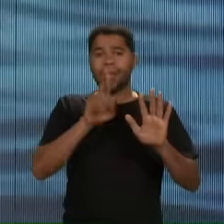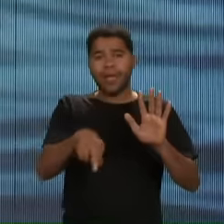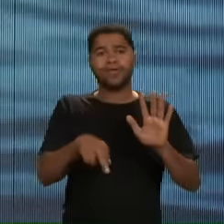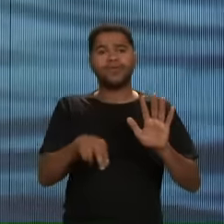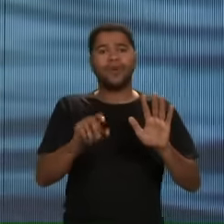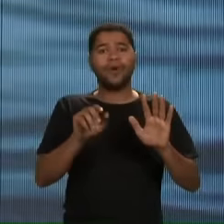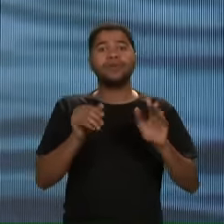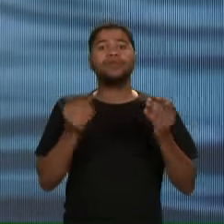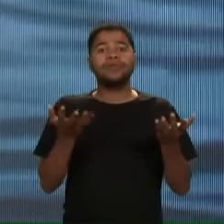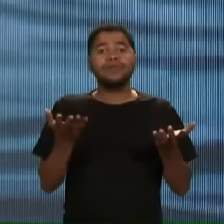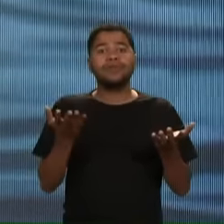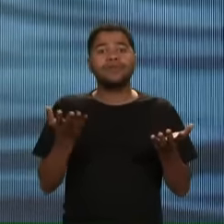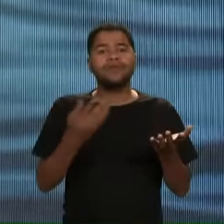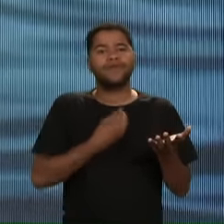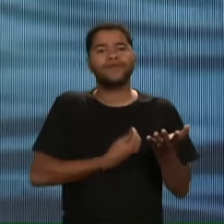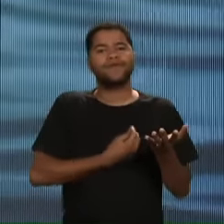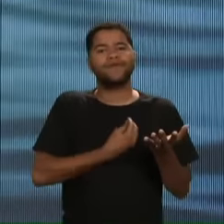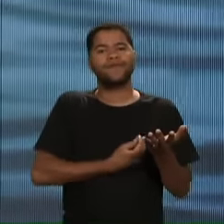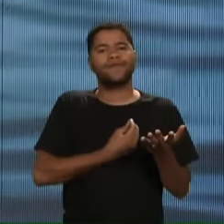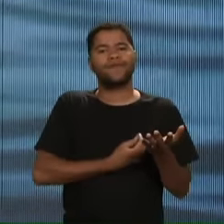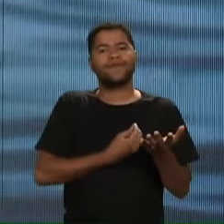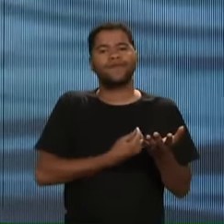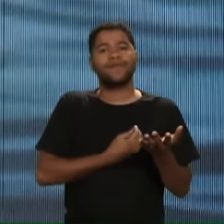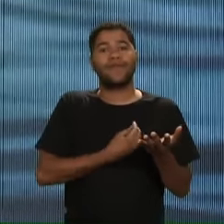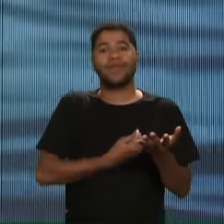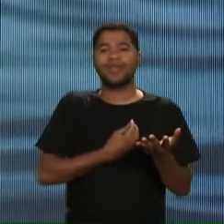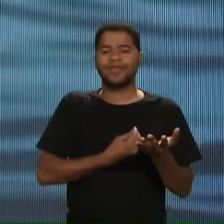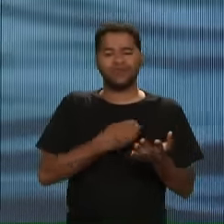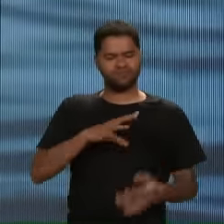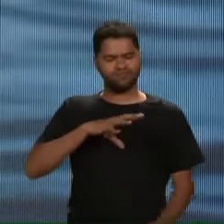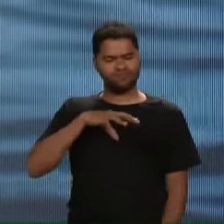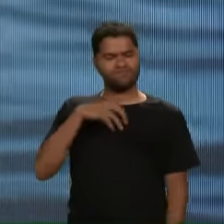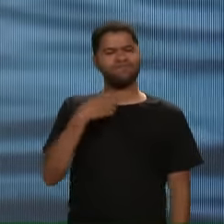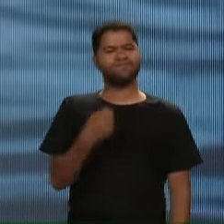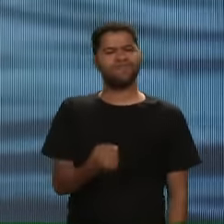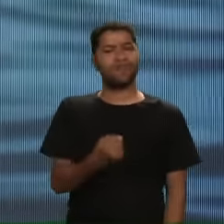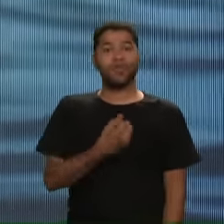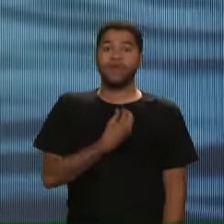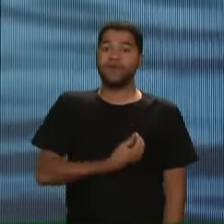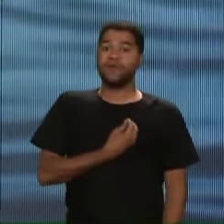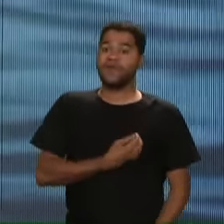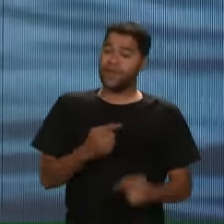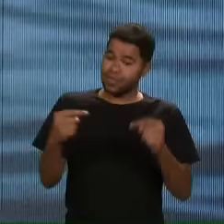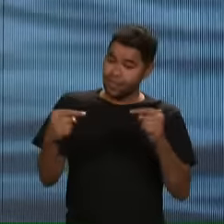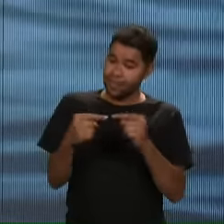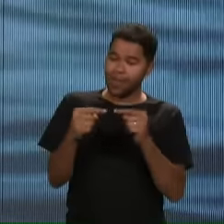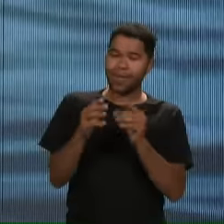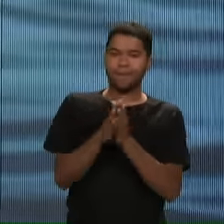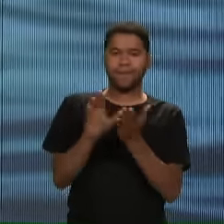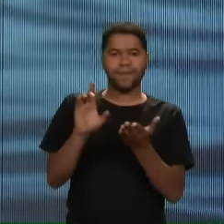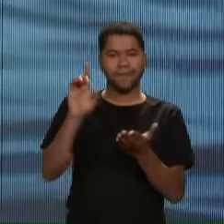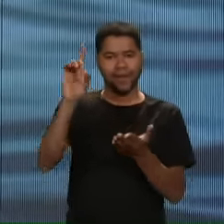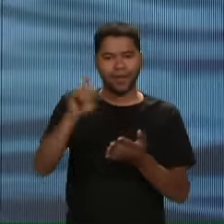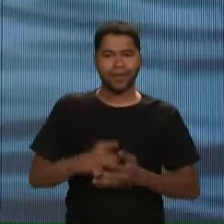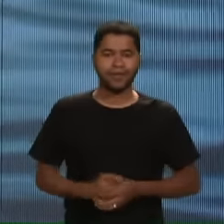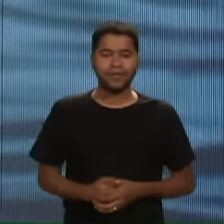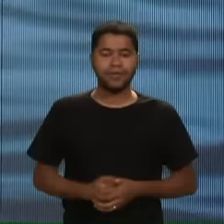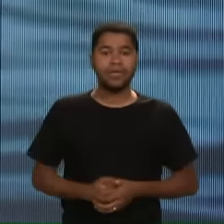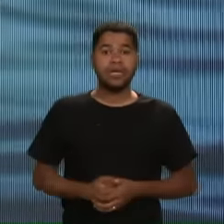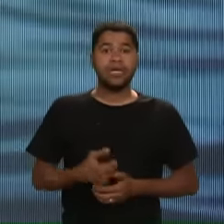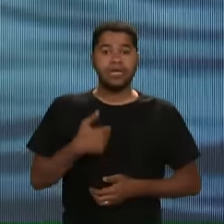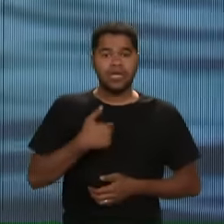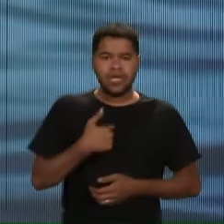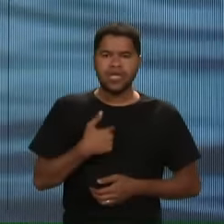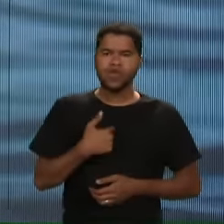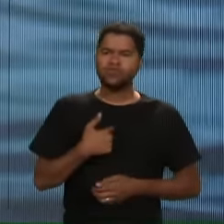Sabe como Dizendo em Ousadia Dizendo segundo a palavra do Senhor Eu tenho